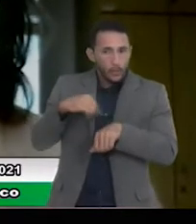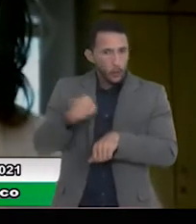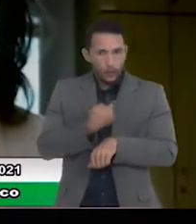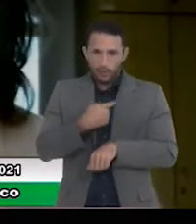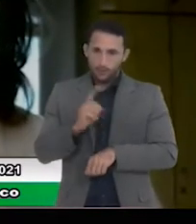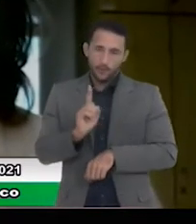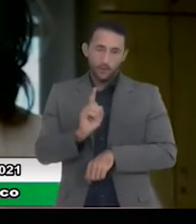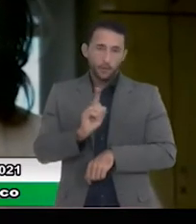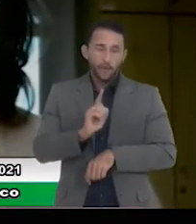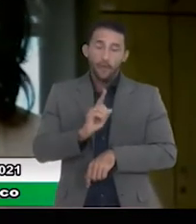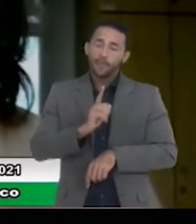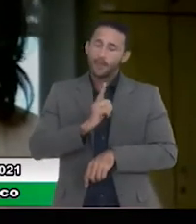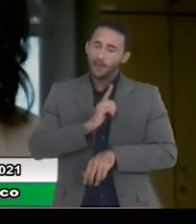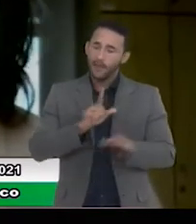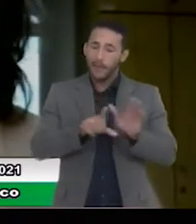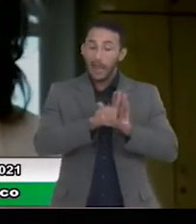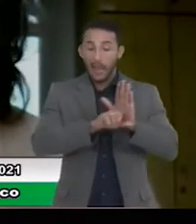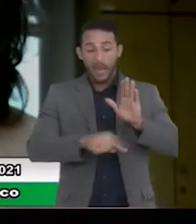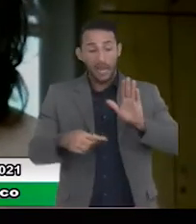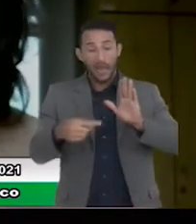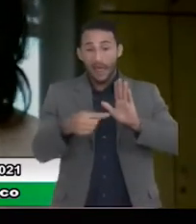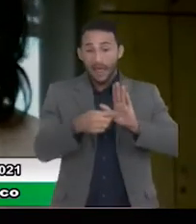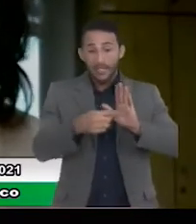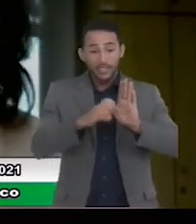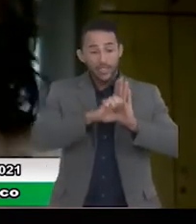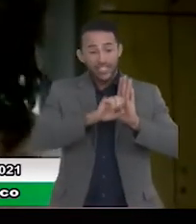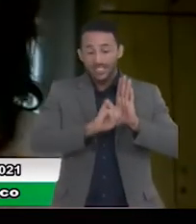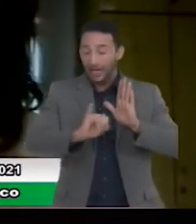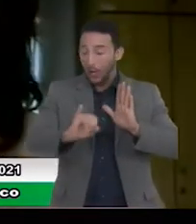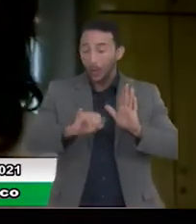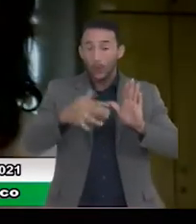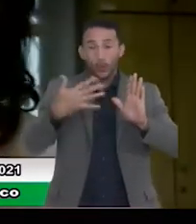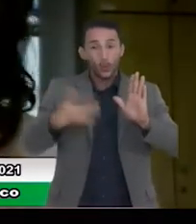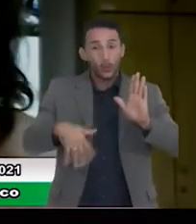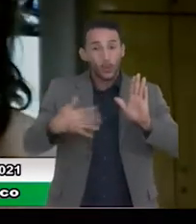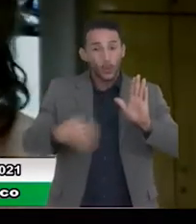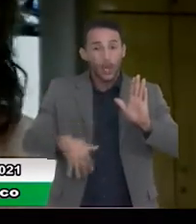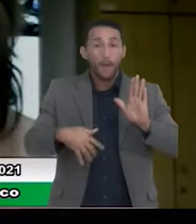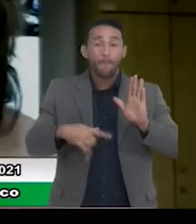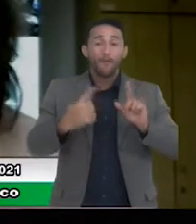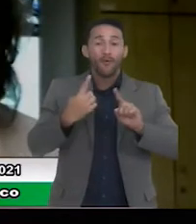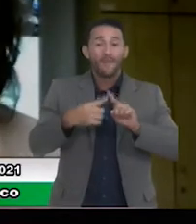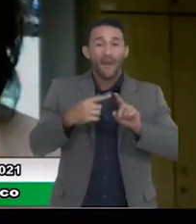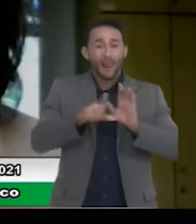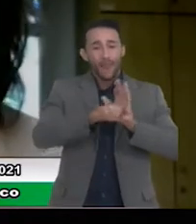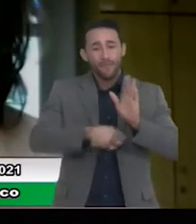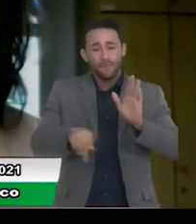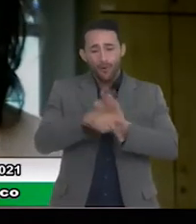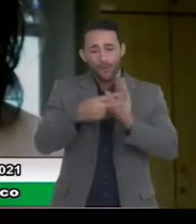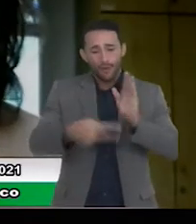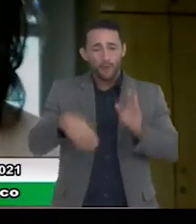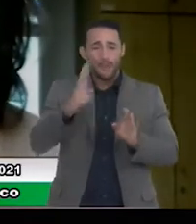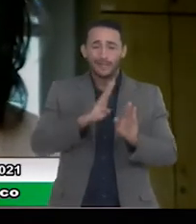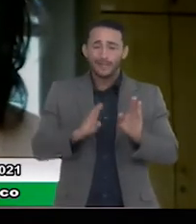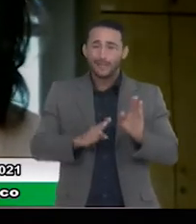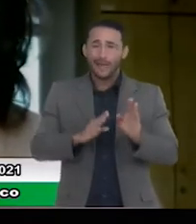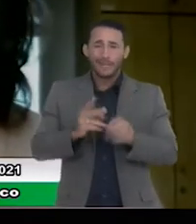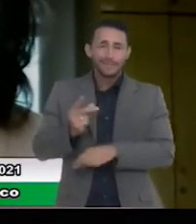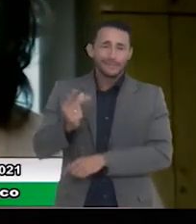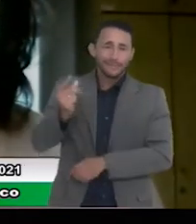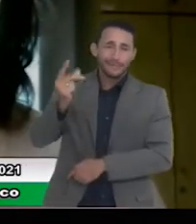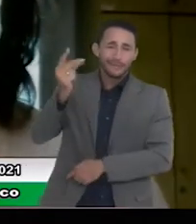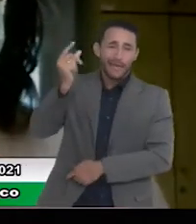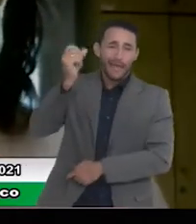em torno das questões fiscais no Brasil é uma legislação muito antiquada, muito antiga, boa parte dela construída